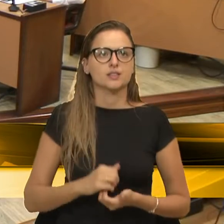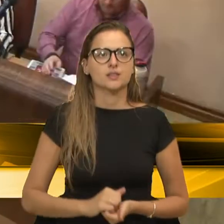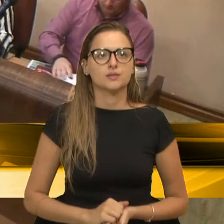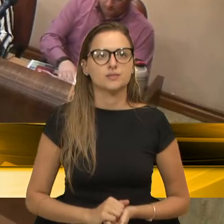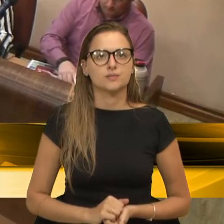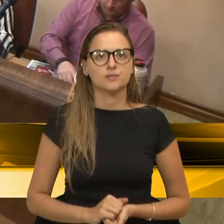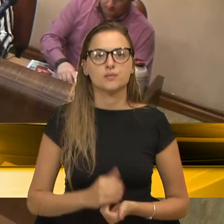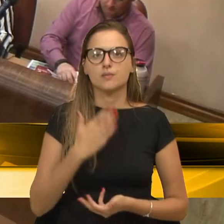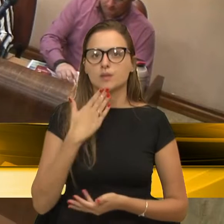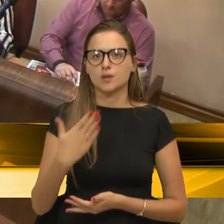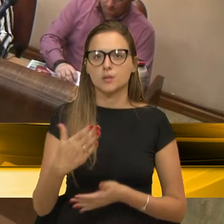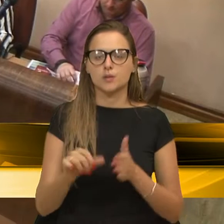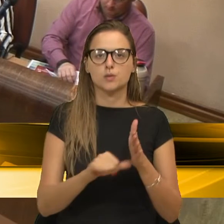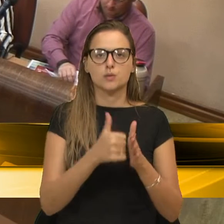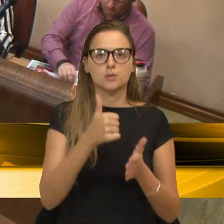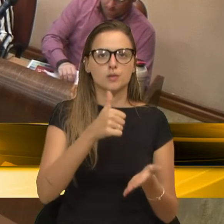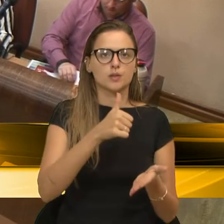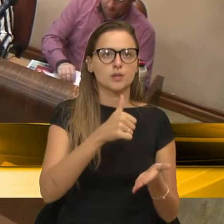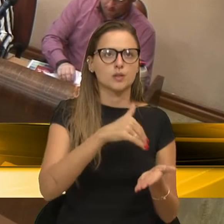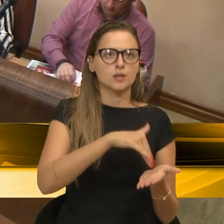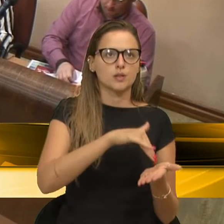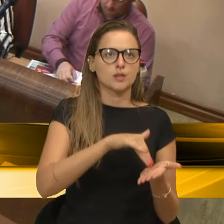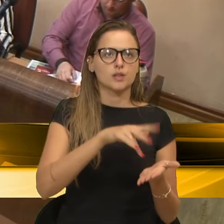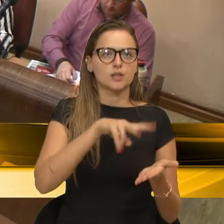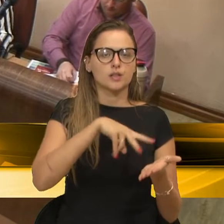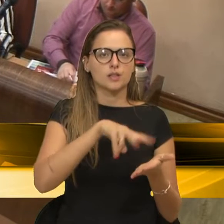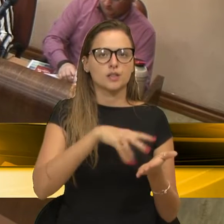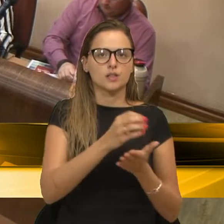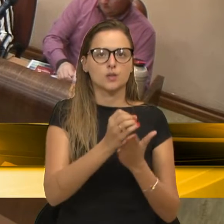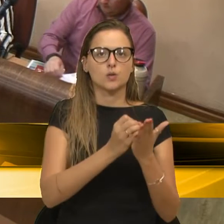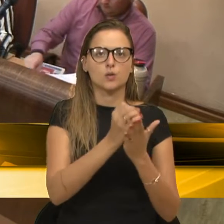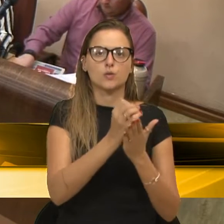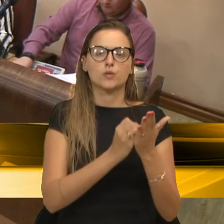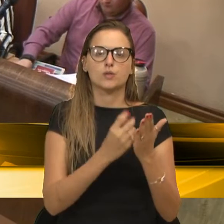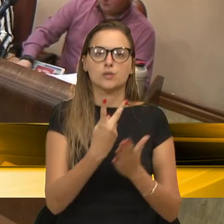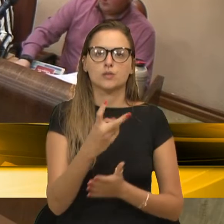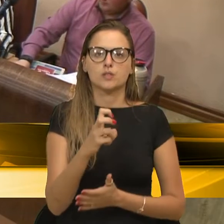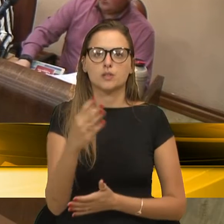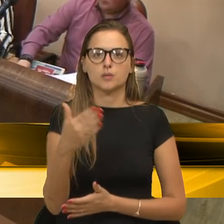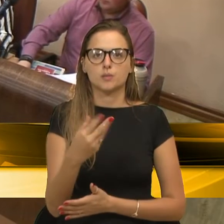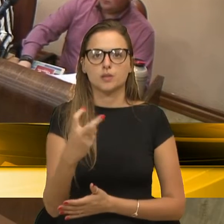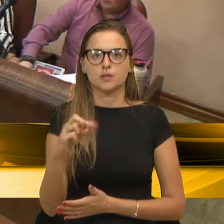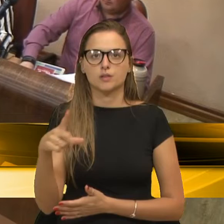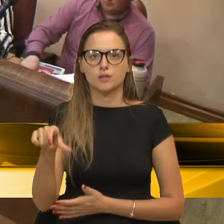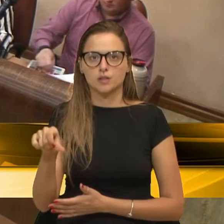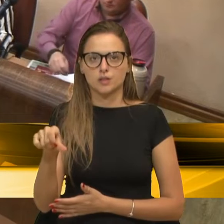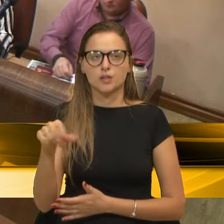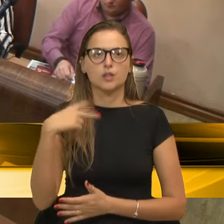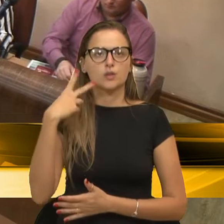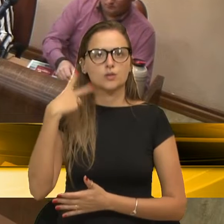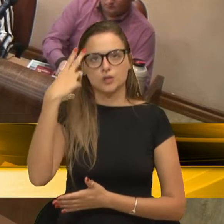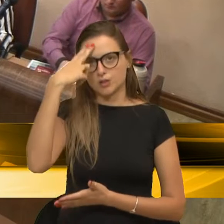Solicito ao primeiro secretário que faça leitura do ofício 25-2019 do vereador Neri